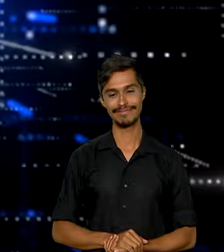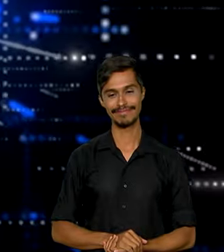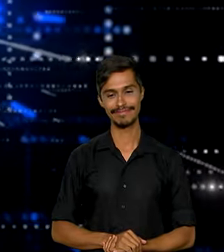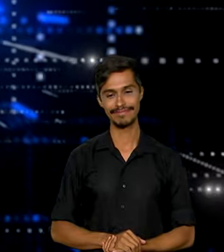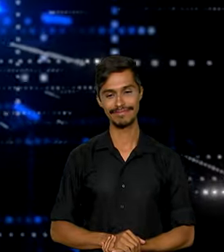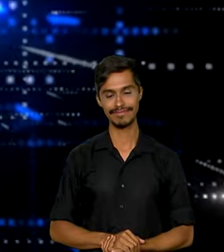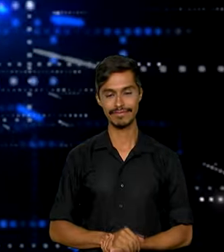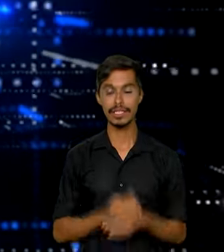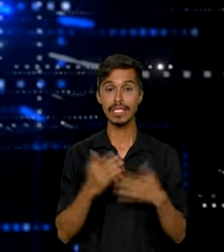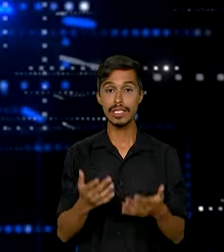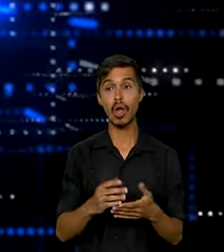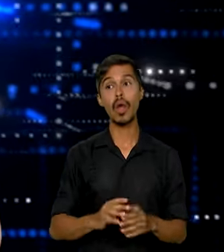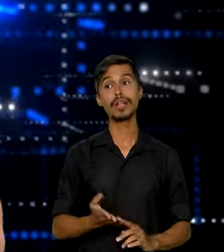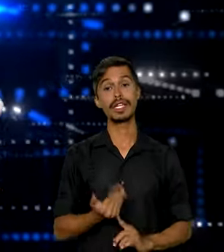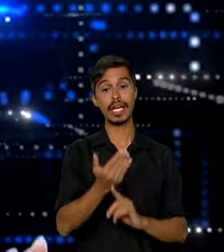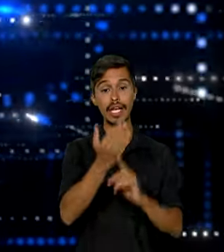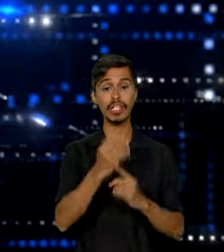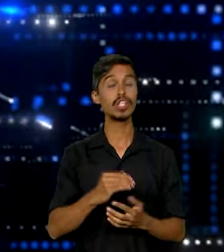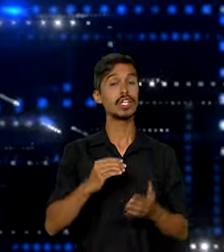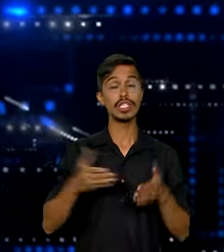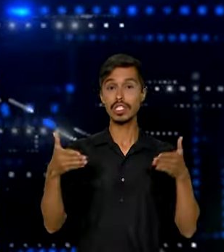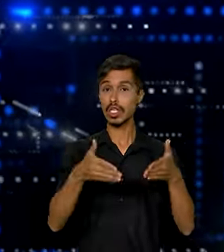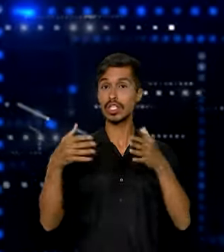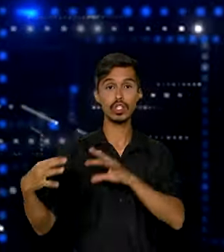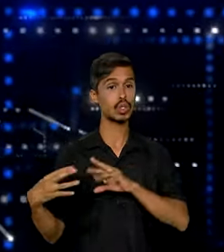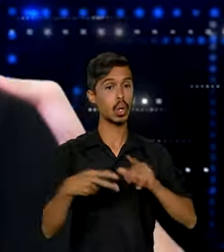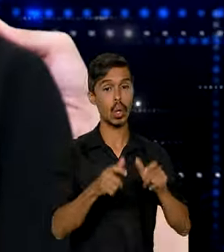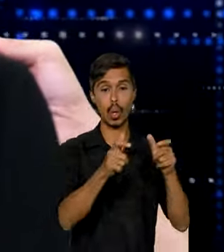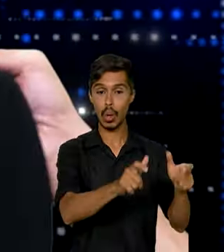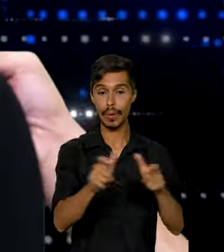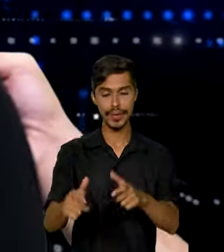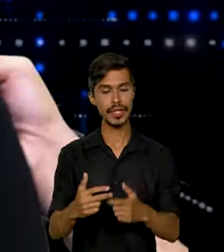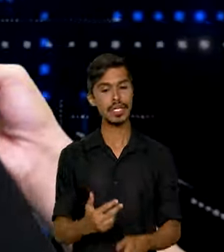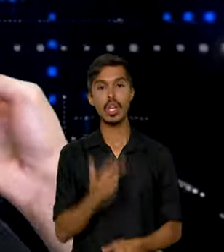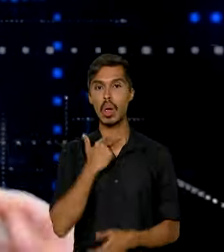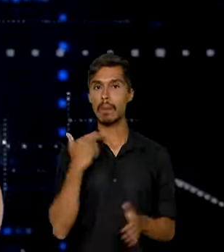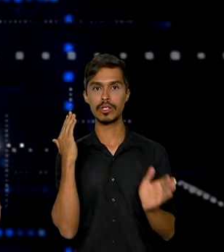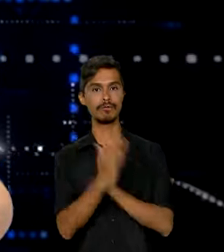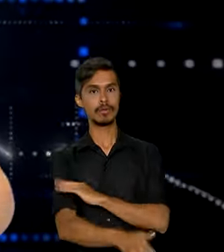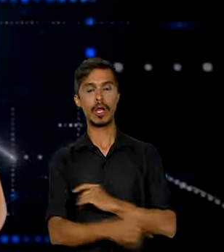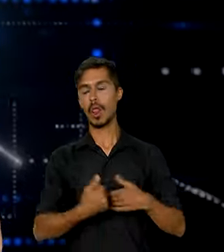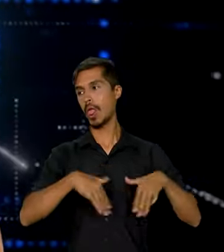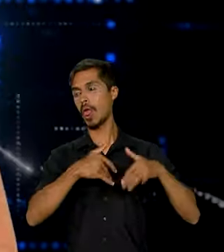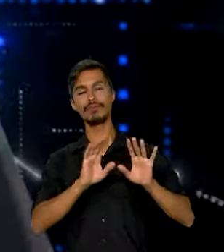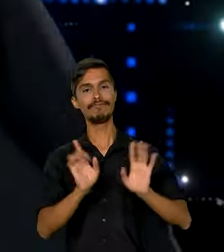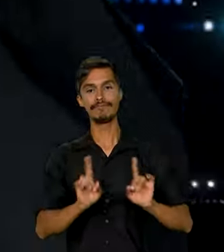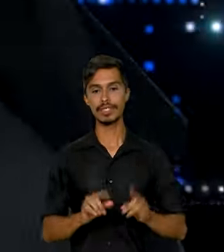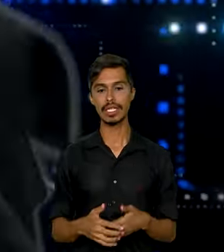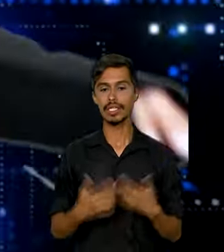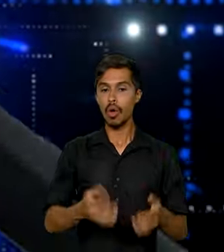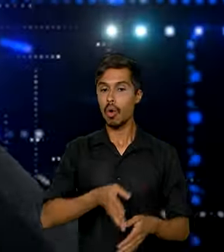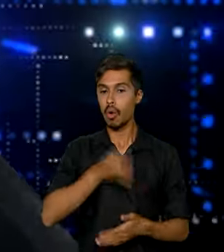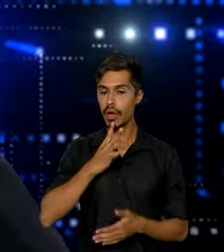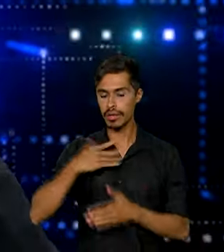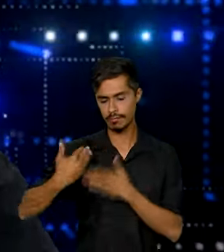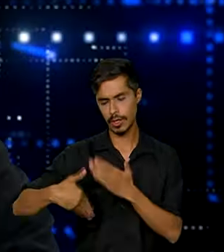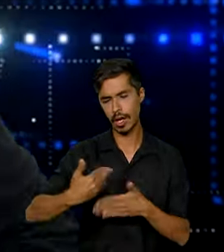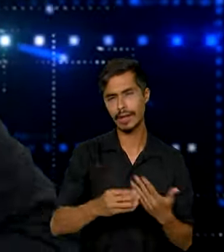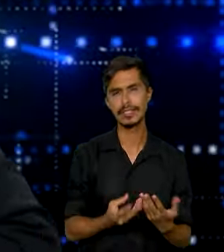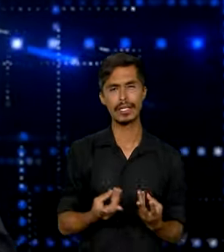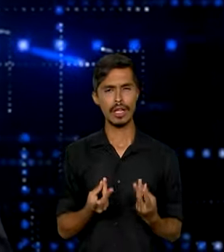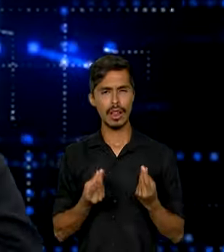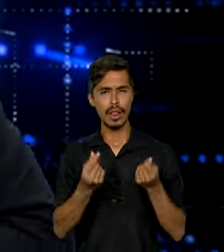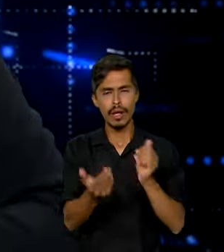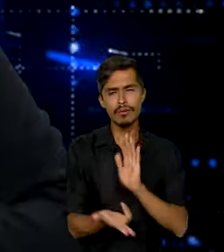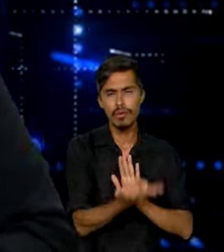A tecnologia está presente em todo lugar. Não dá mais para fugir dela. Por isso, conhecer o processo de design de